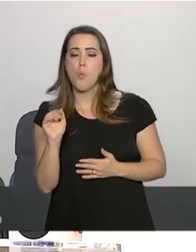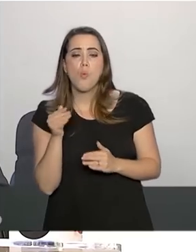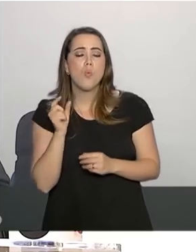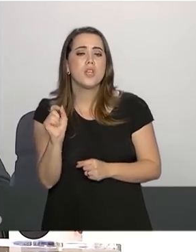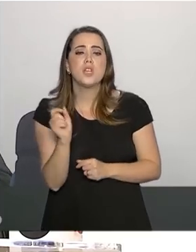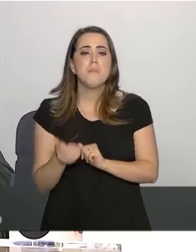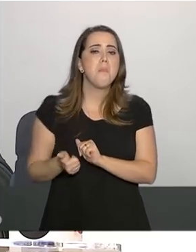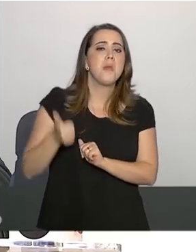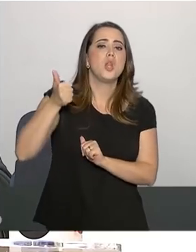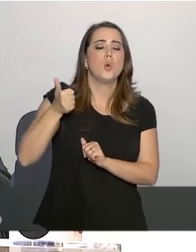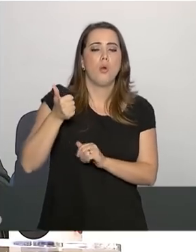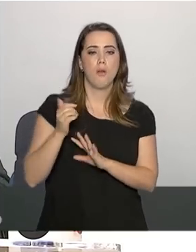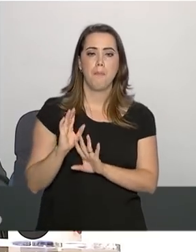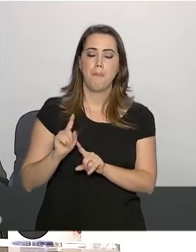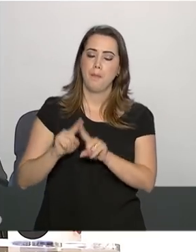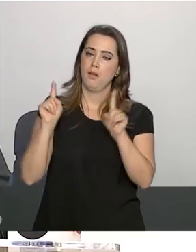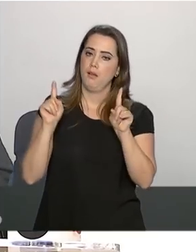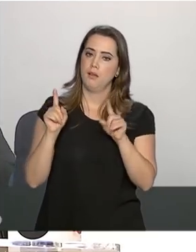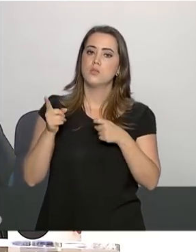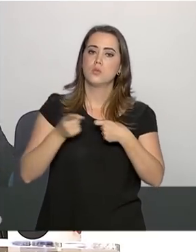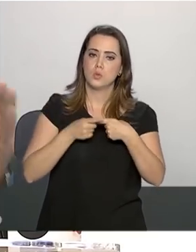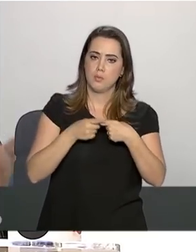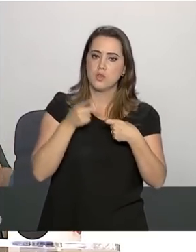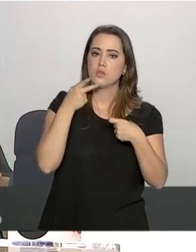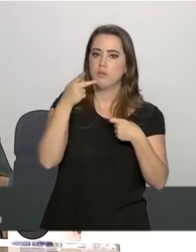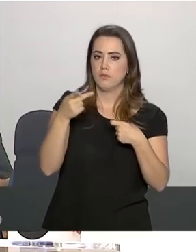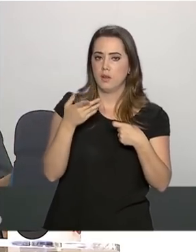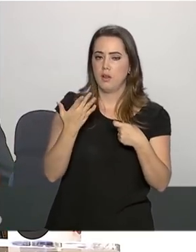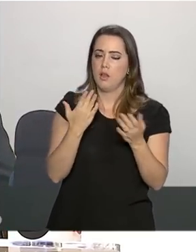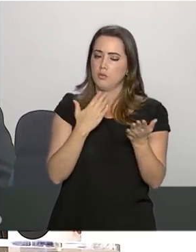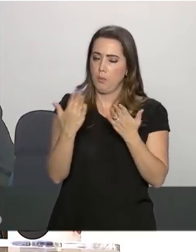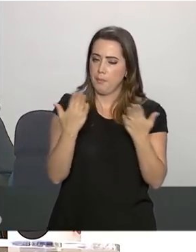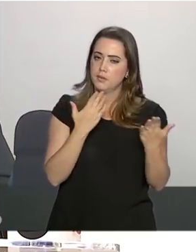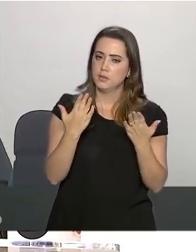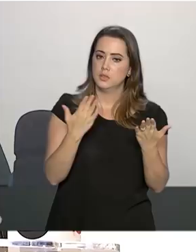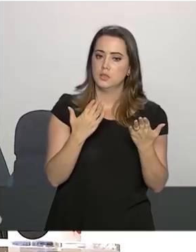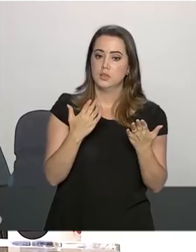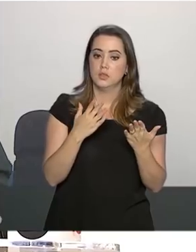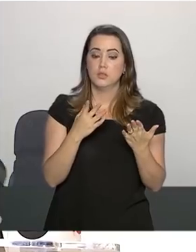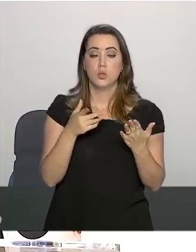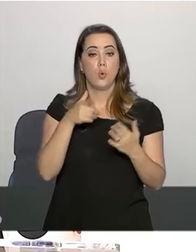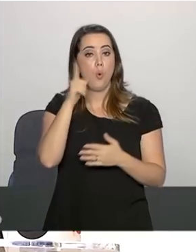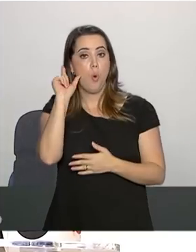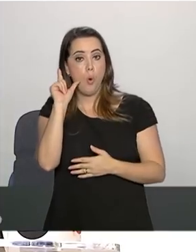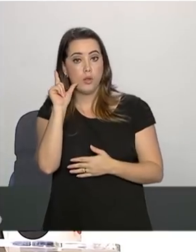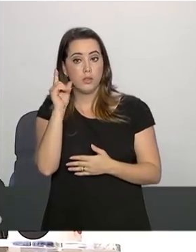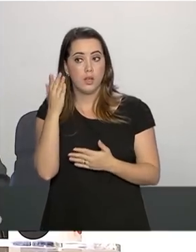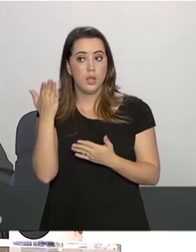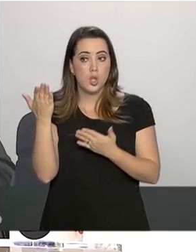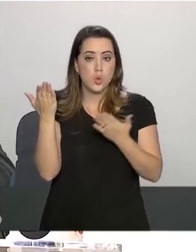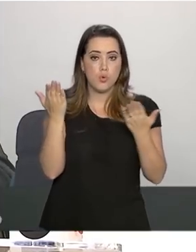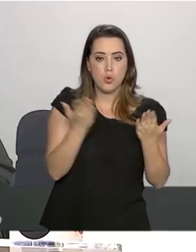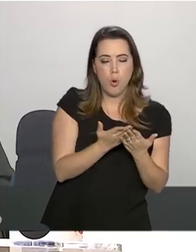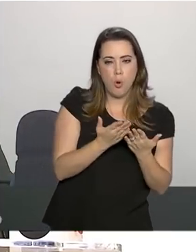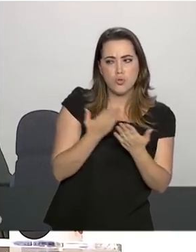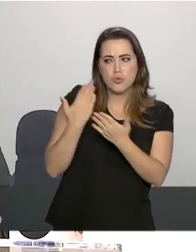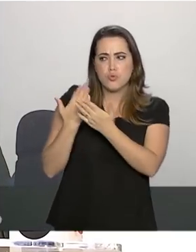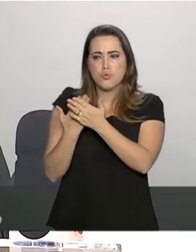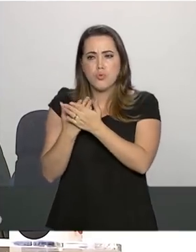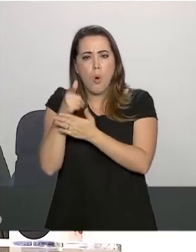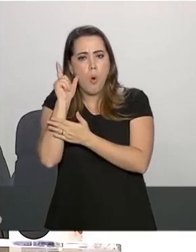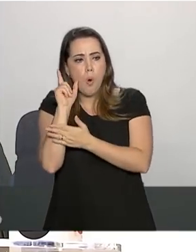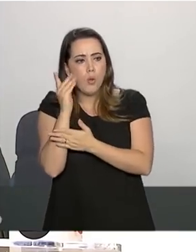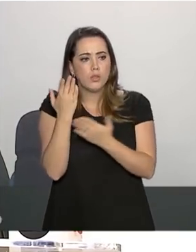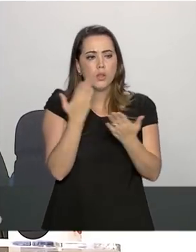exatamente esses parâmetros, mas os médicos disseram que, da tomada de dados ontem para a tomada de dados hoje, esses